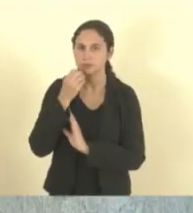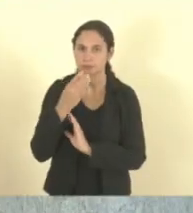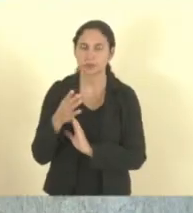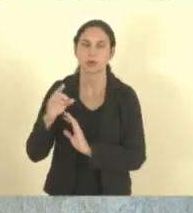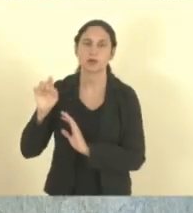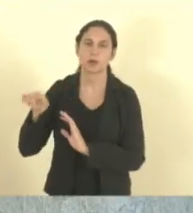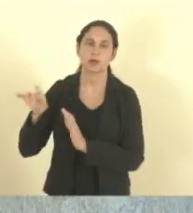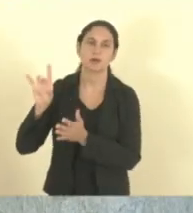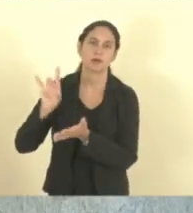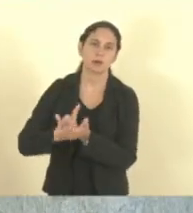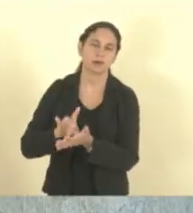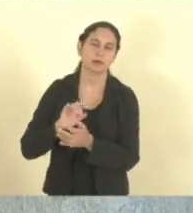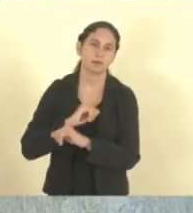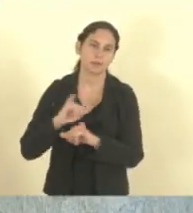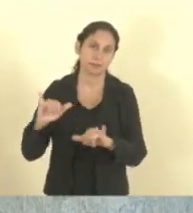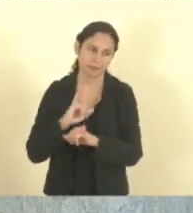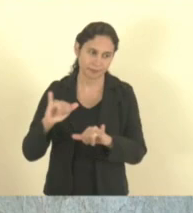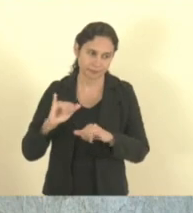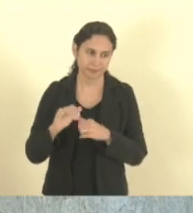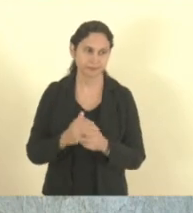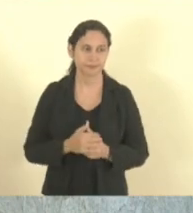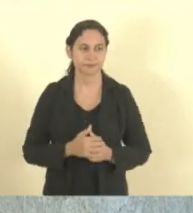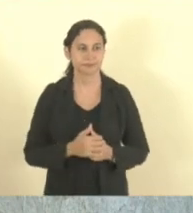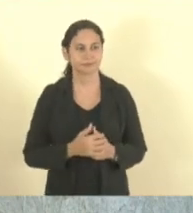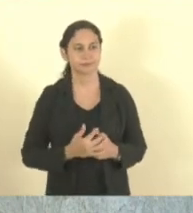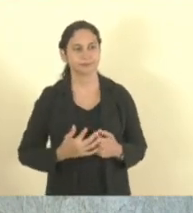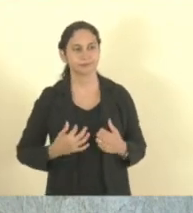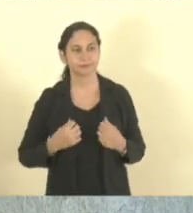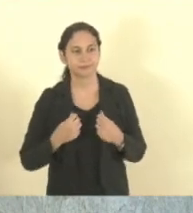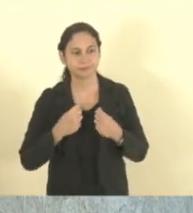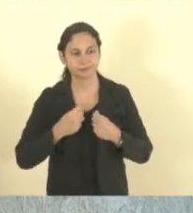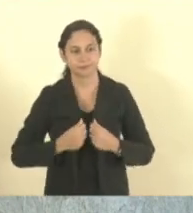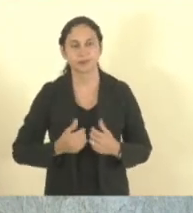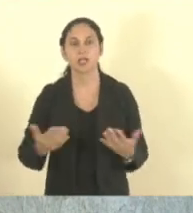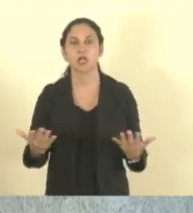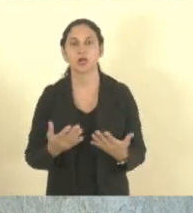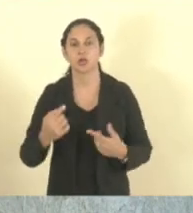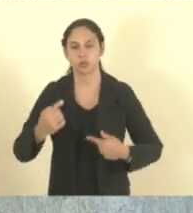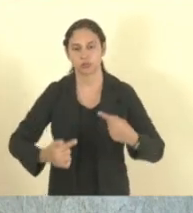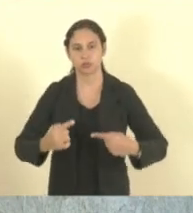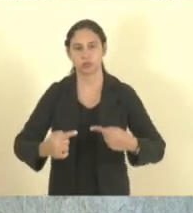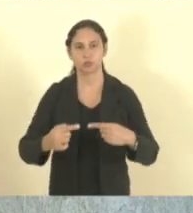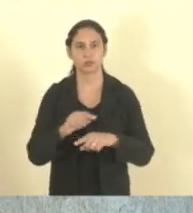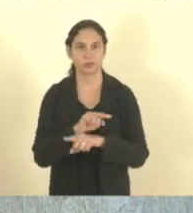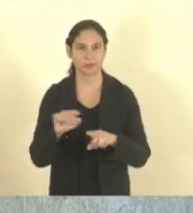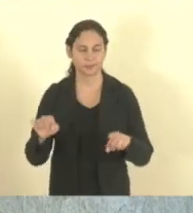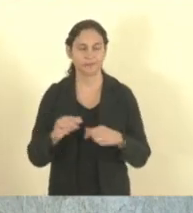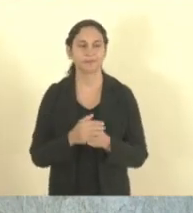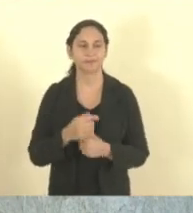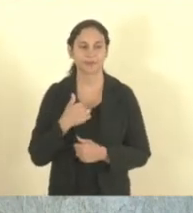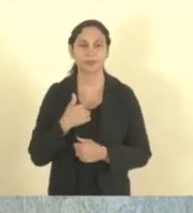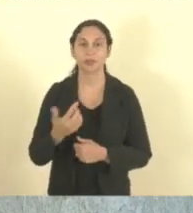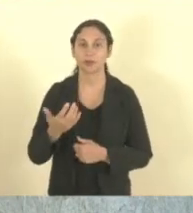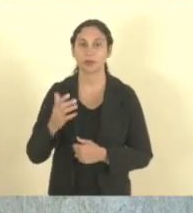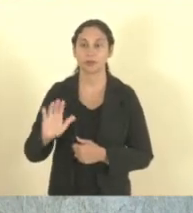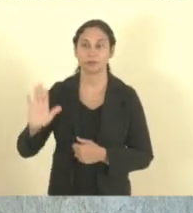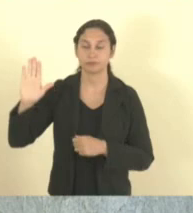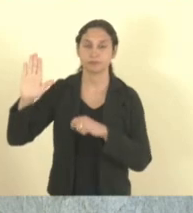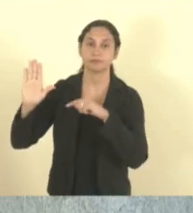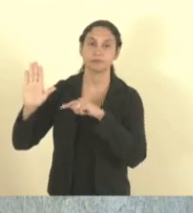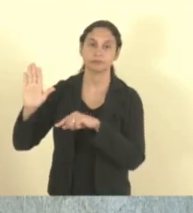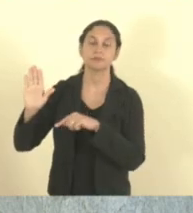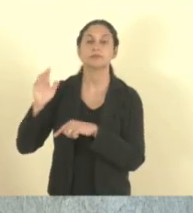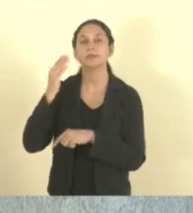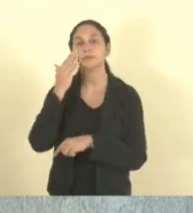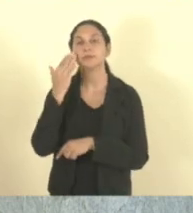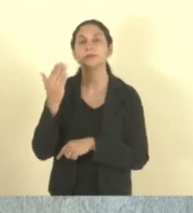é meu relato, presidente. Pela ordem, senhor presidente. Coloca a matéria em discussão. Eu gostaria de pedir vista a esse projeto, por